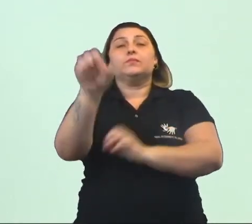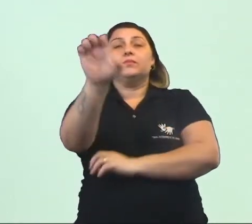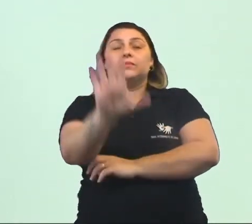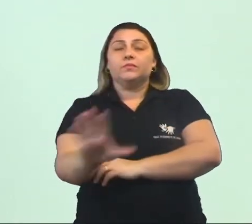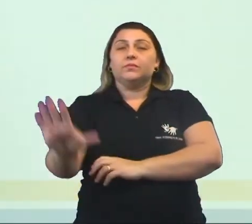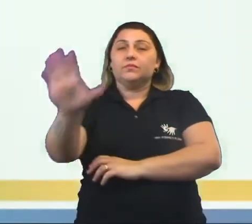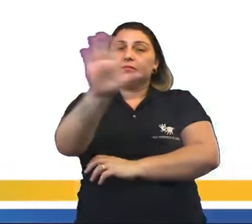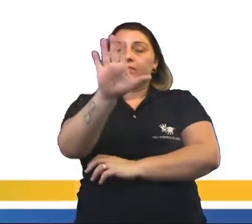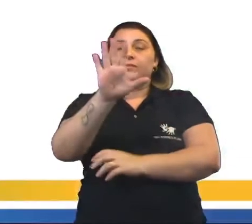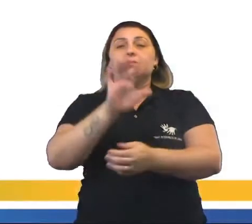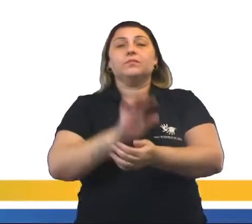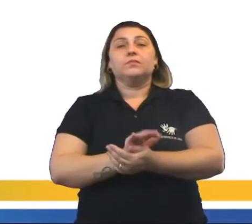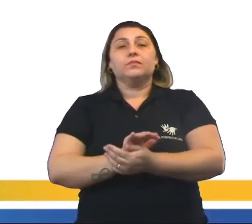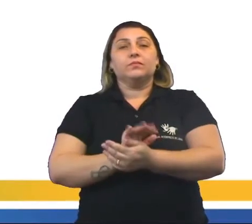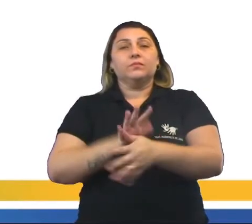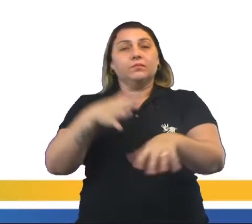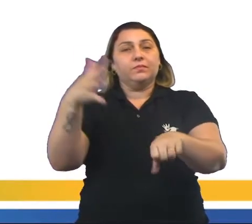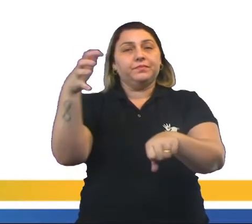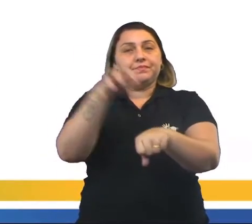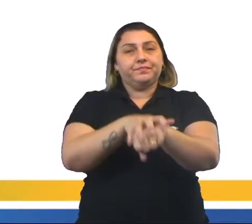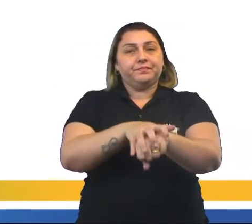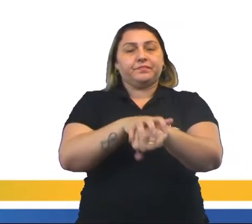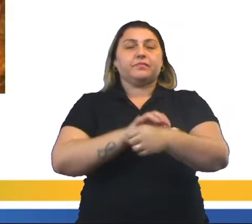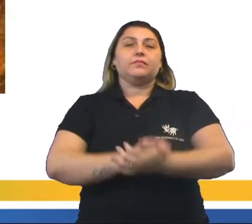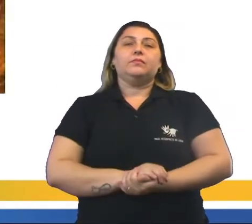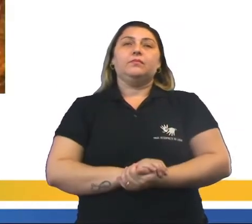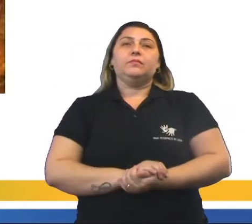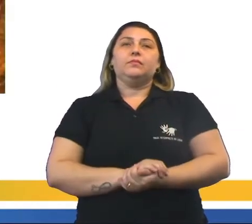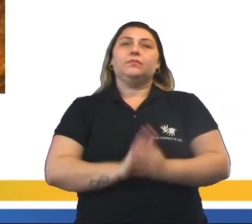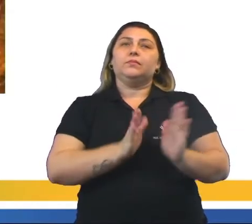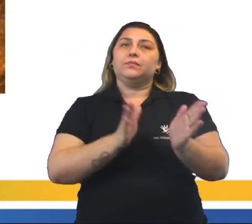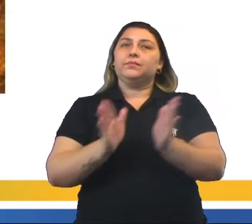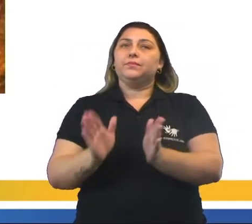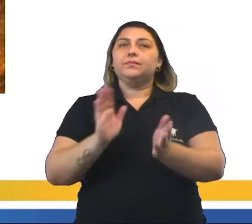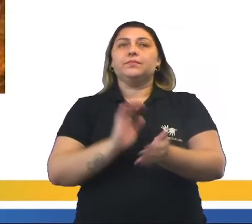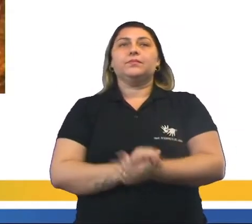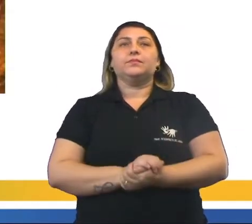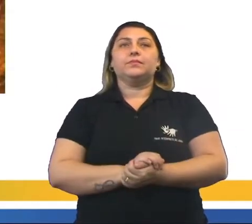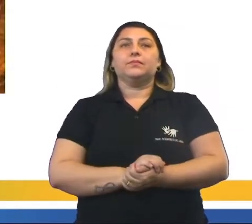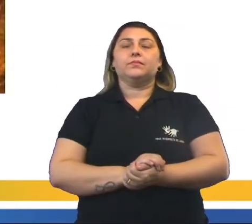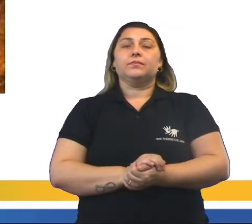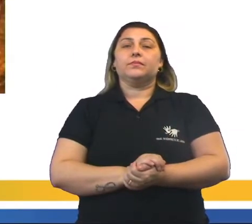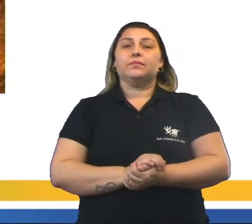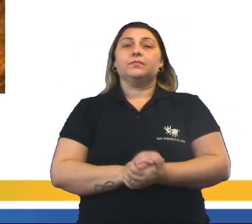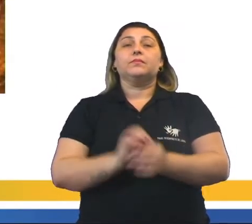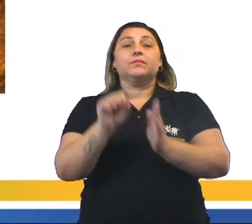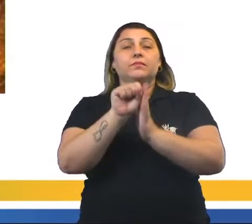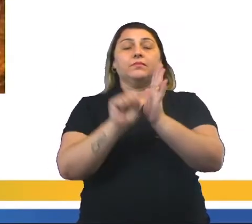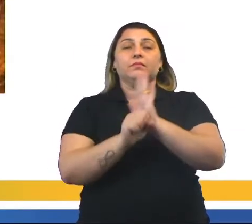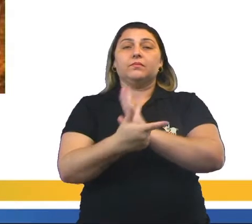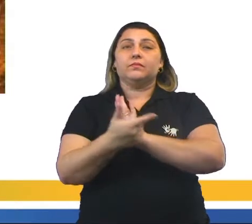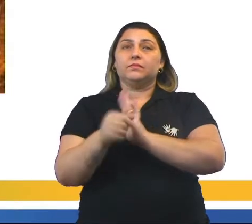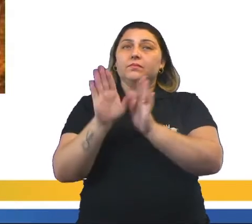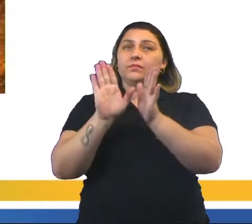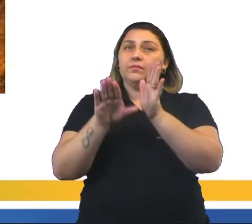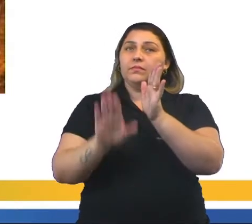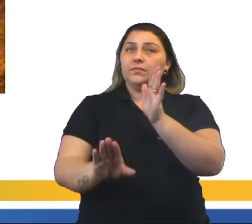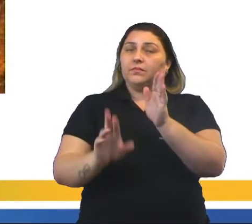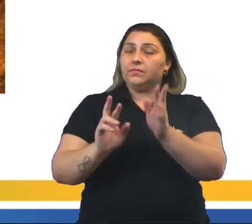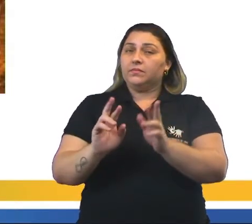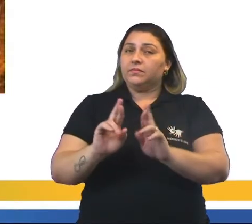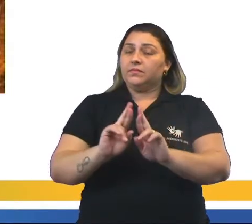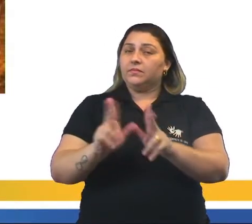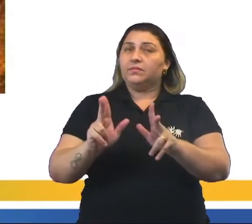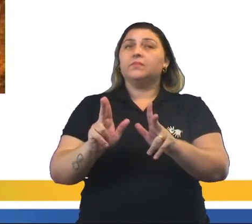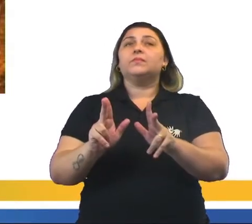na condição de colônia. Então, na sequência, ainda no século XX, baixa diferença